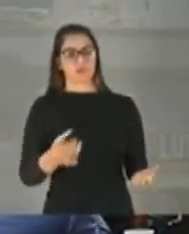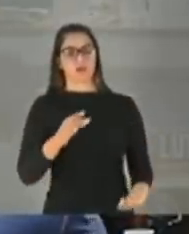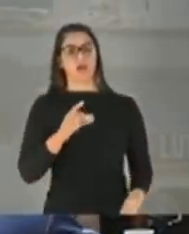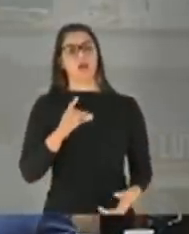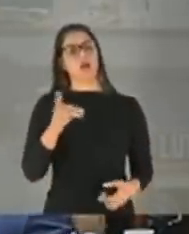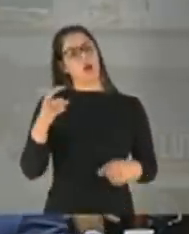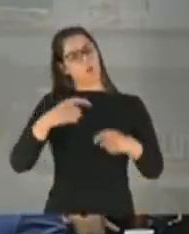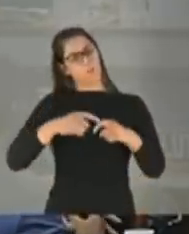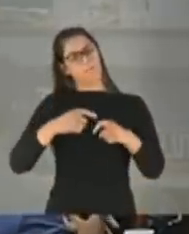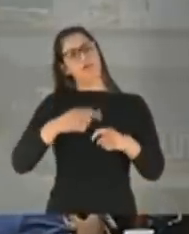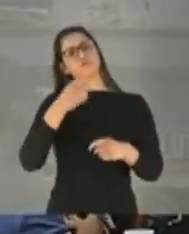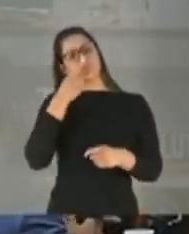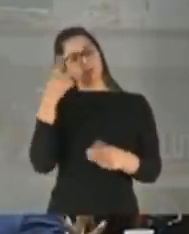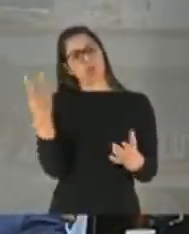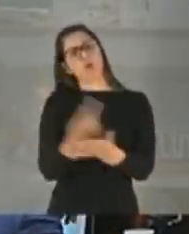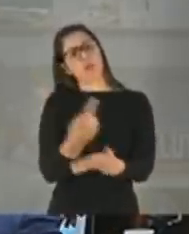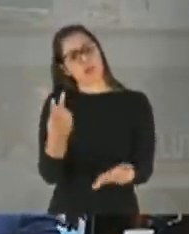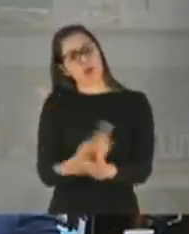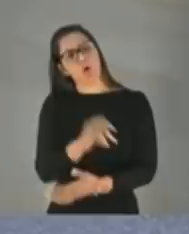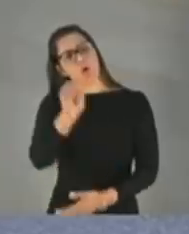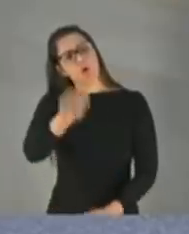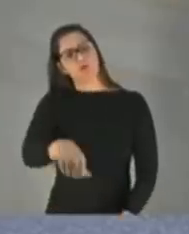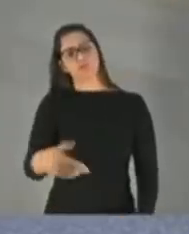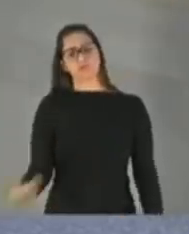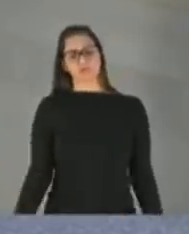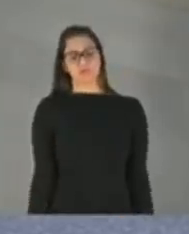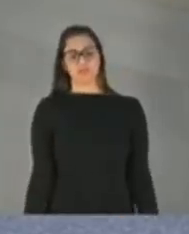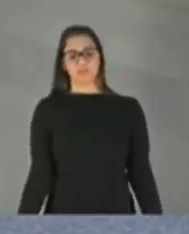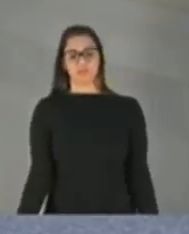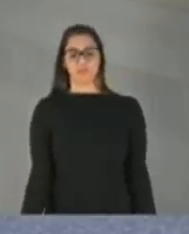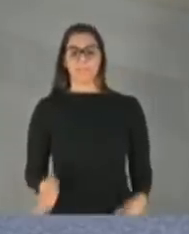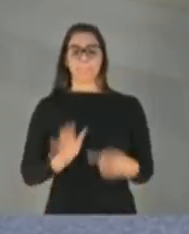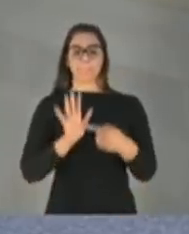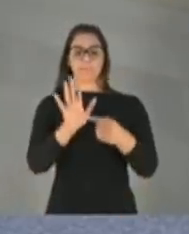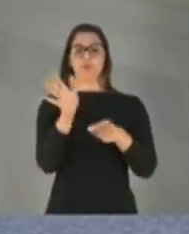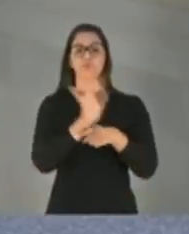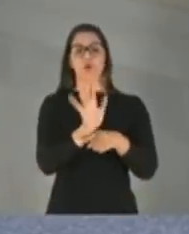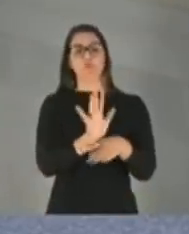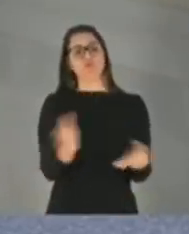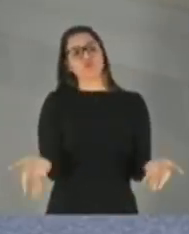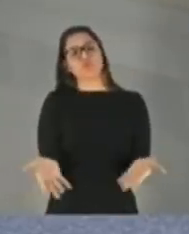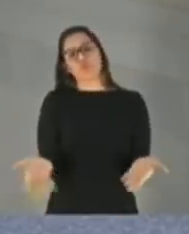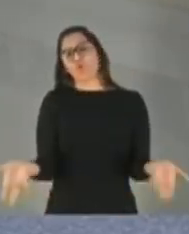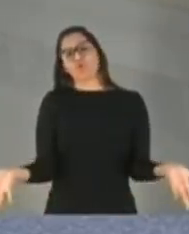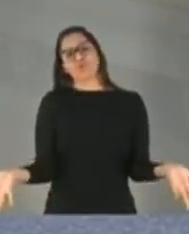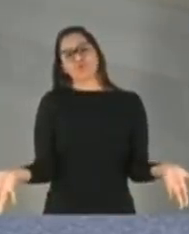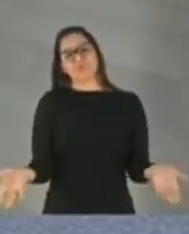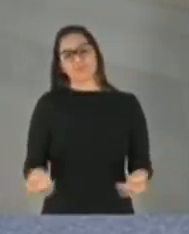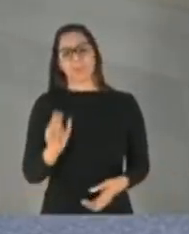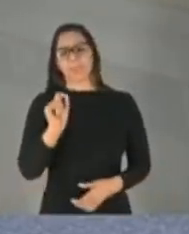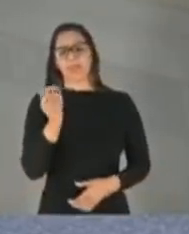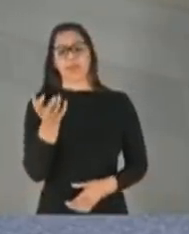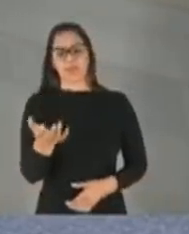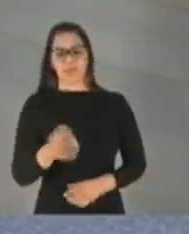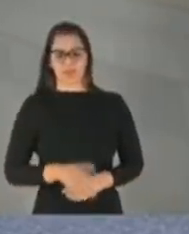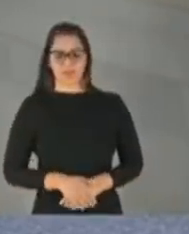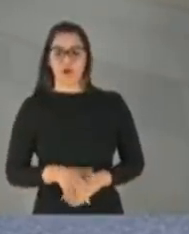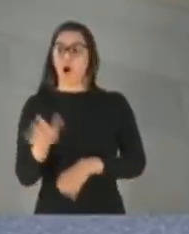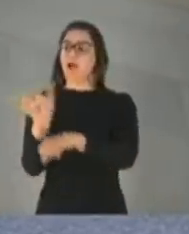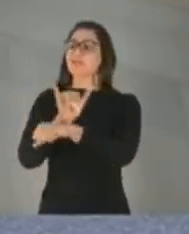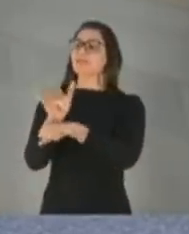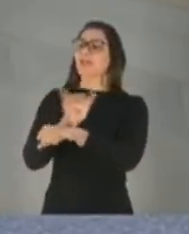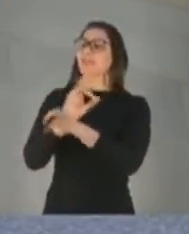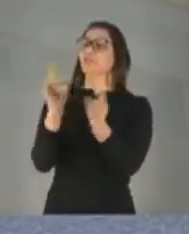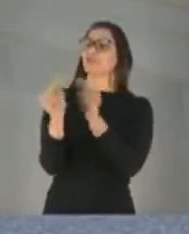de se colocar esse vício na atualidade, presidente. No início, senhor senador. Veja a estratégia da oposição. Atentem